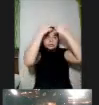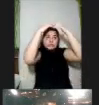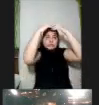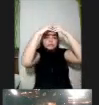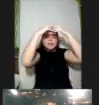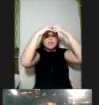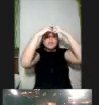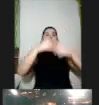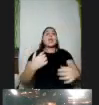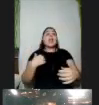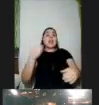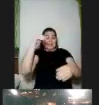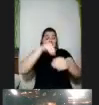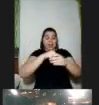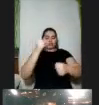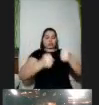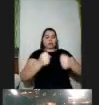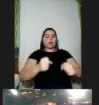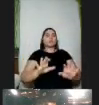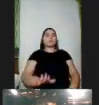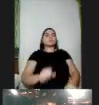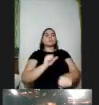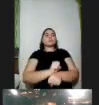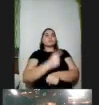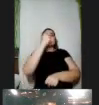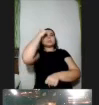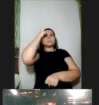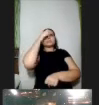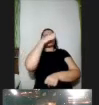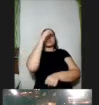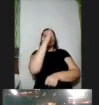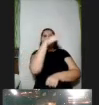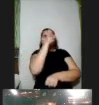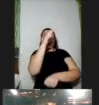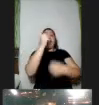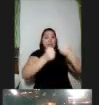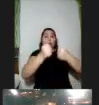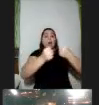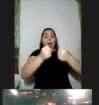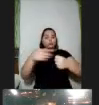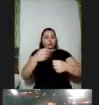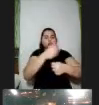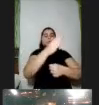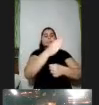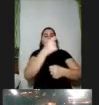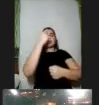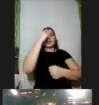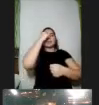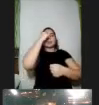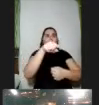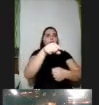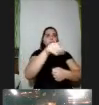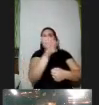se mexer dentro de um carro de Fórmula 1 e quando ele começou a tentar calibrar ele pensava em ir para frente para lado para o outro e